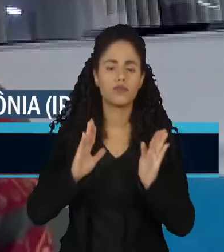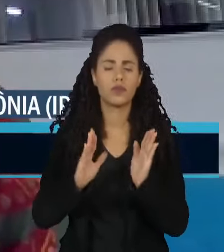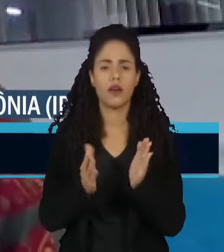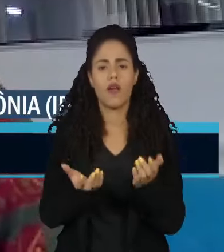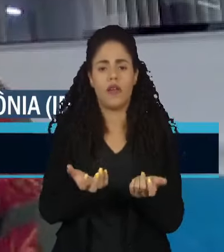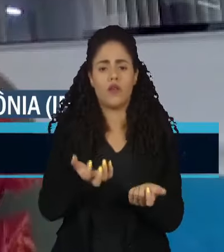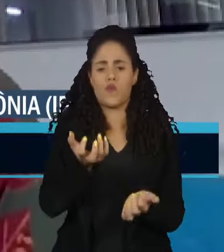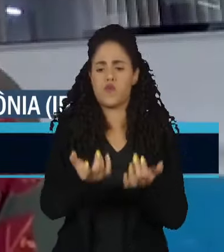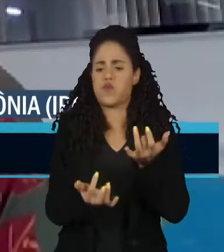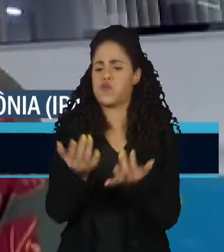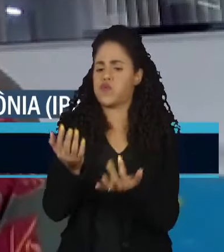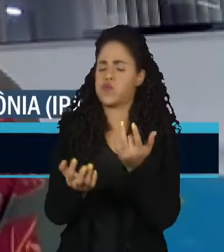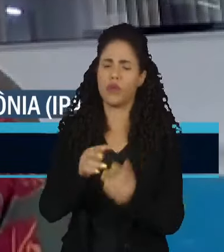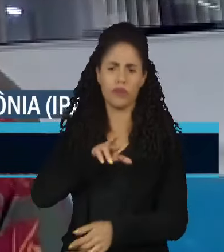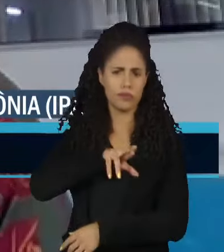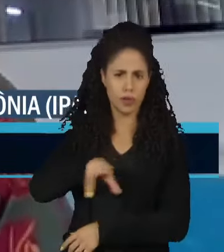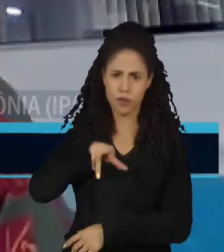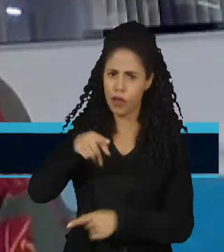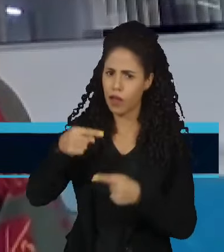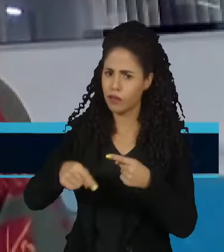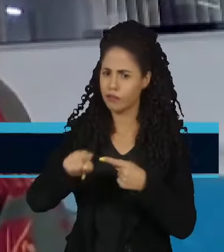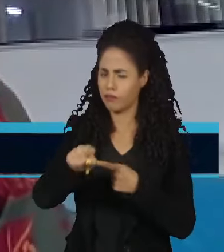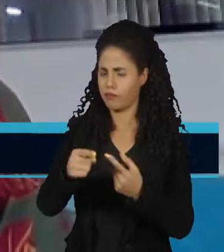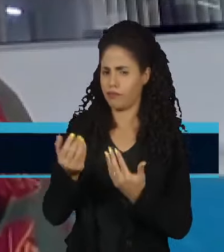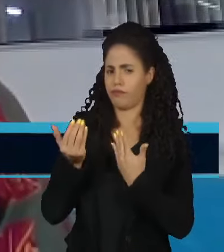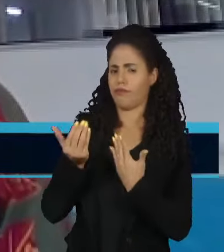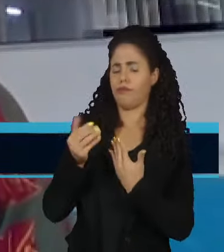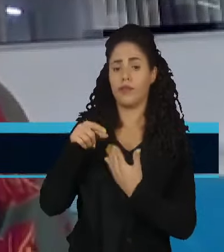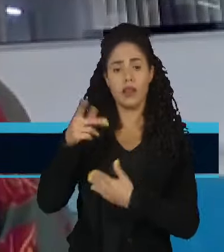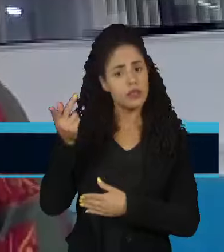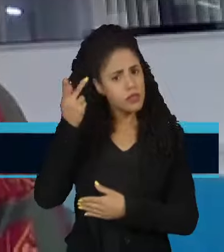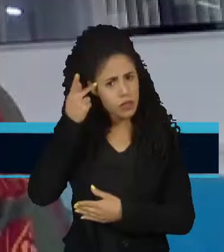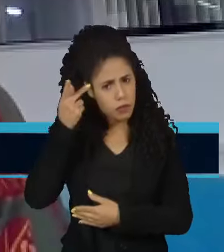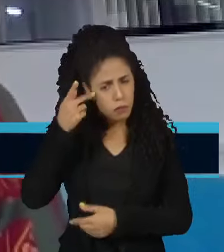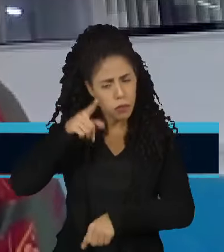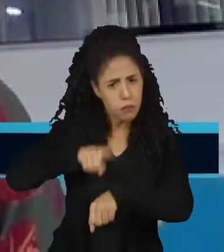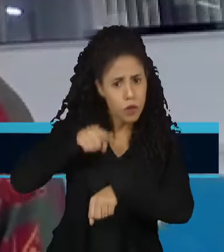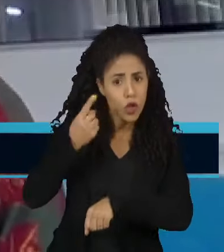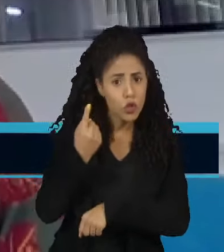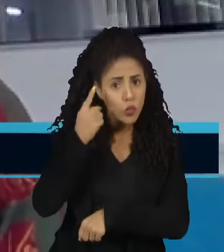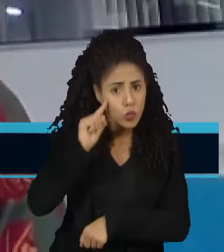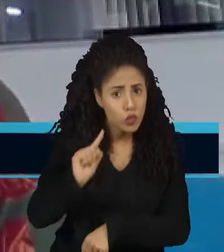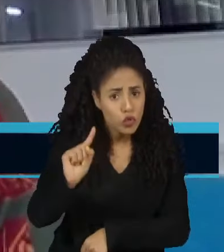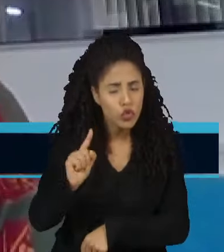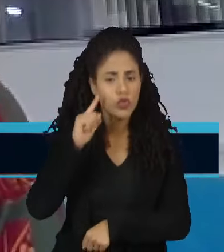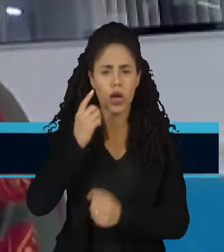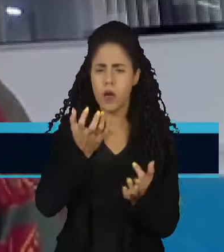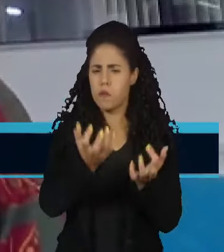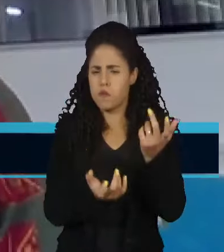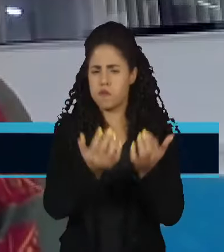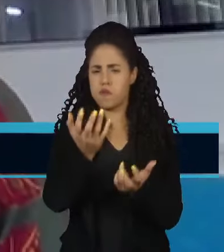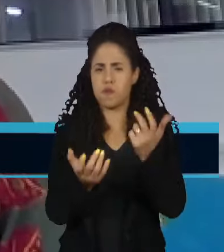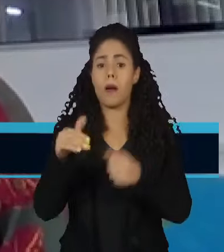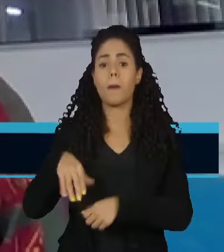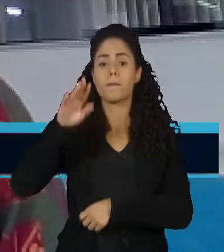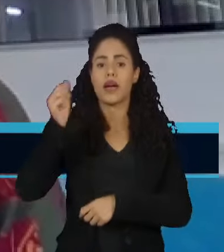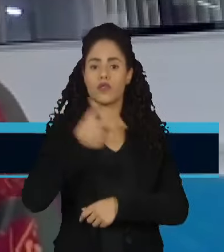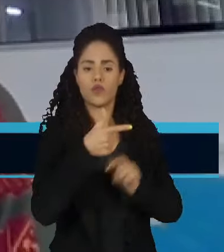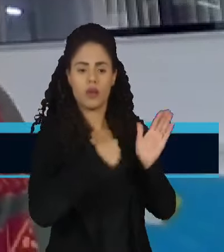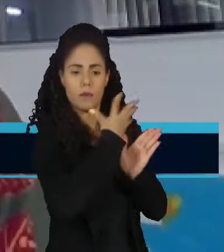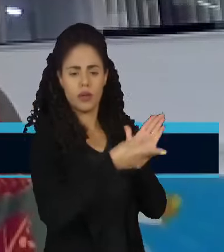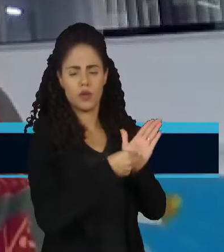ter tantos focos de calor assim. São Paulo registrar em um dia mais focos de calor do que a Amazônia